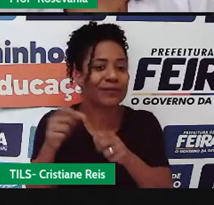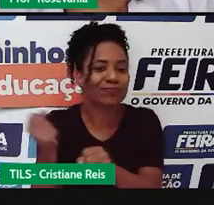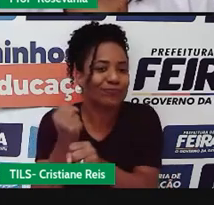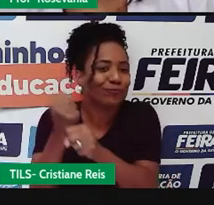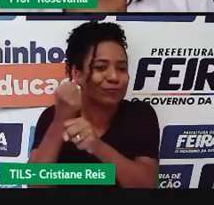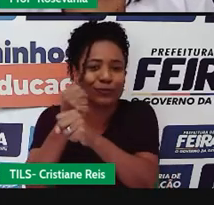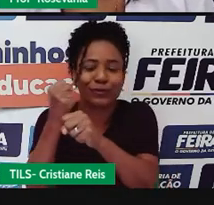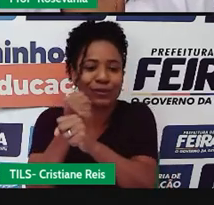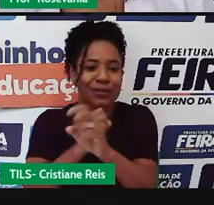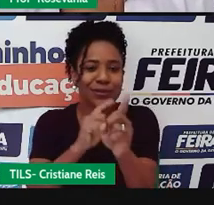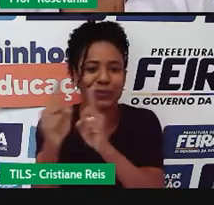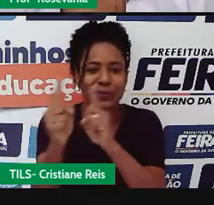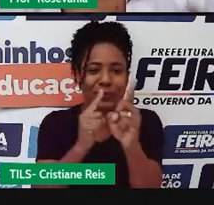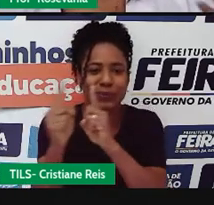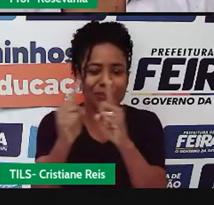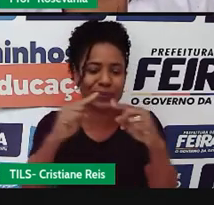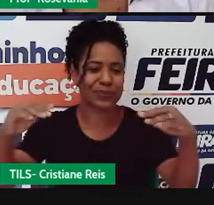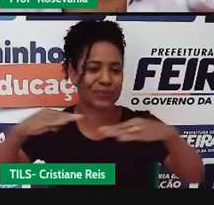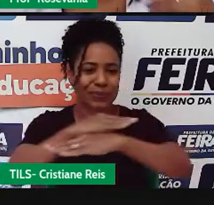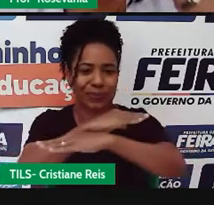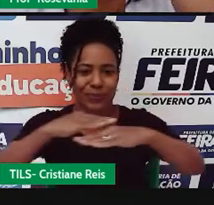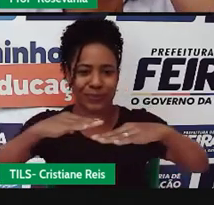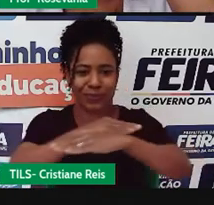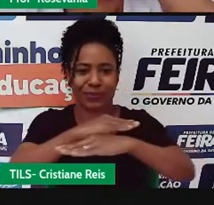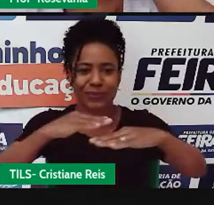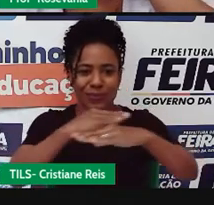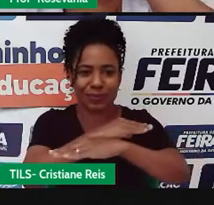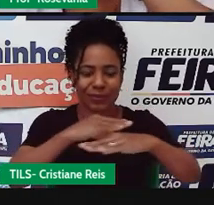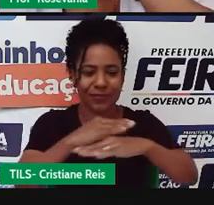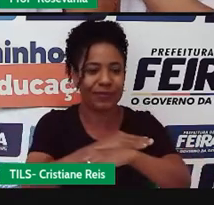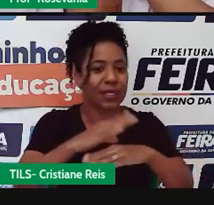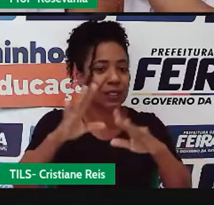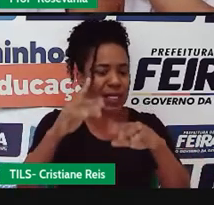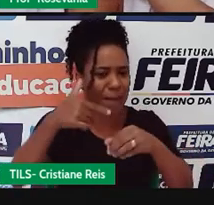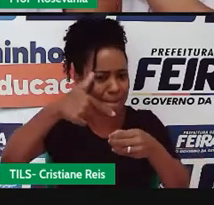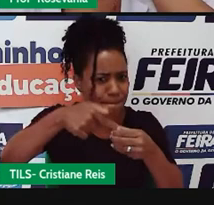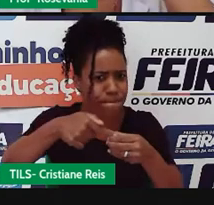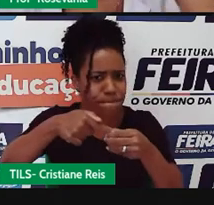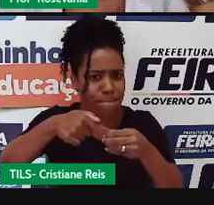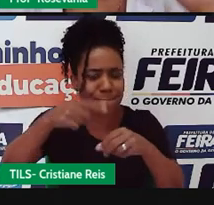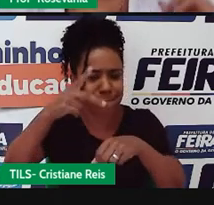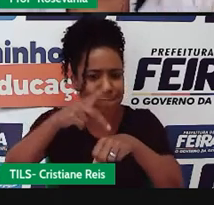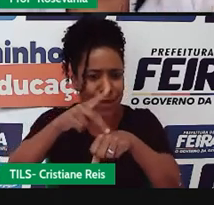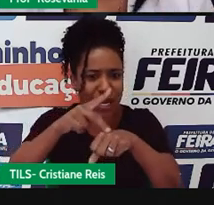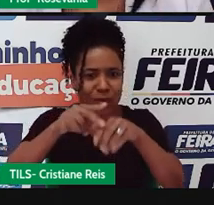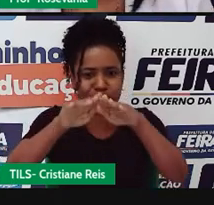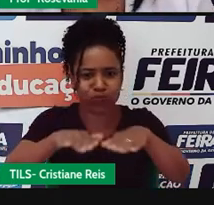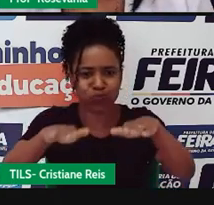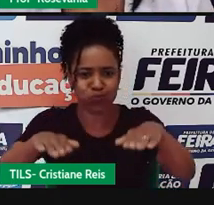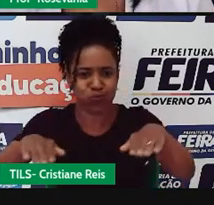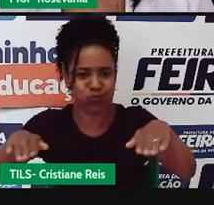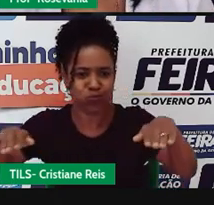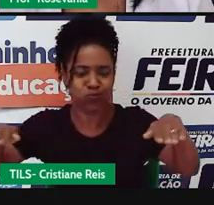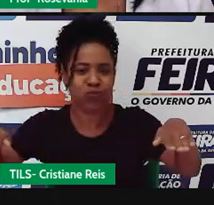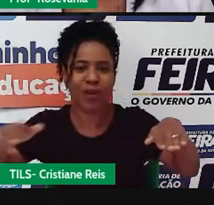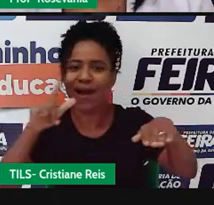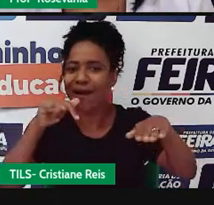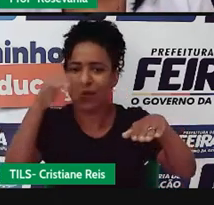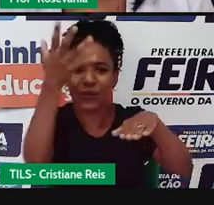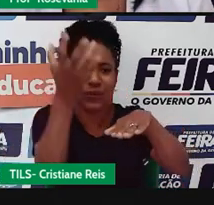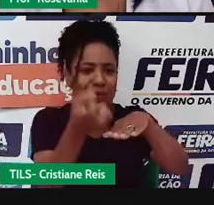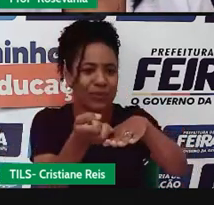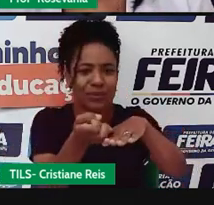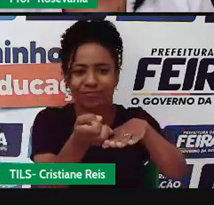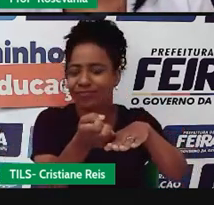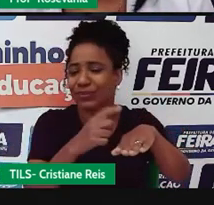os calçamentos, né, os pisos, aquelas coisas todas que eu coloco, e aí, por que será que isso é um problema? porque a água